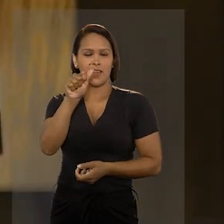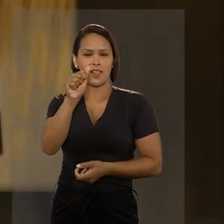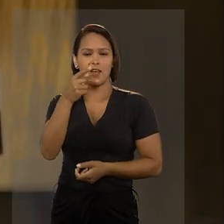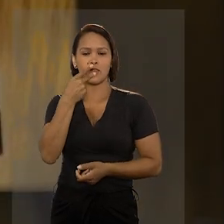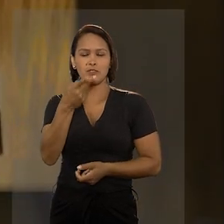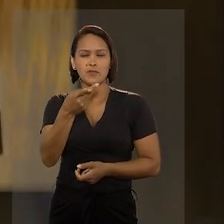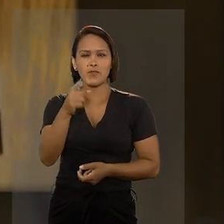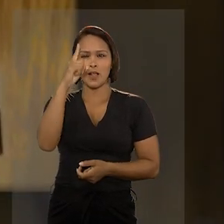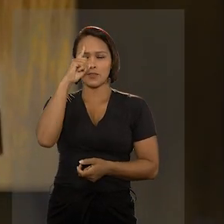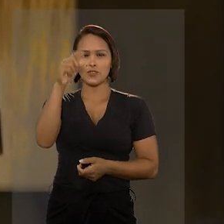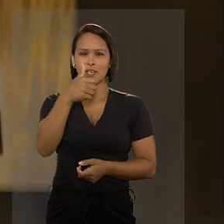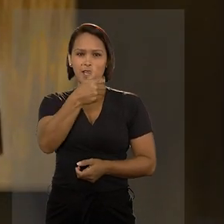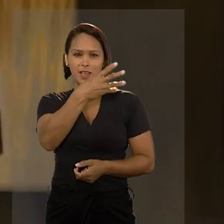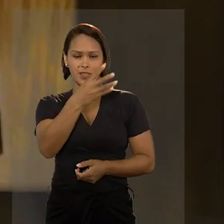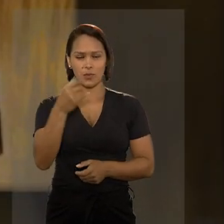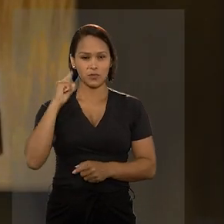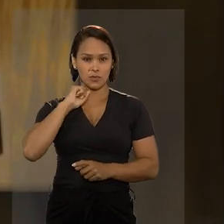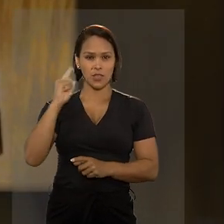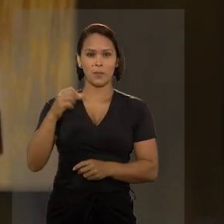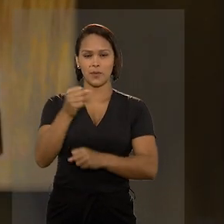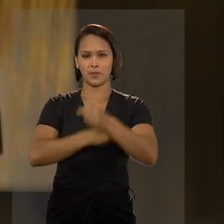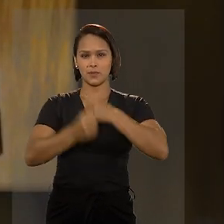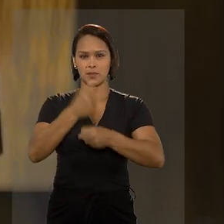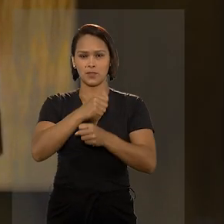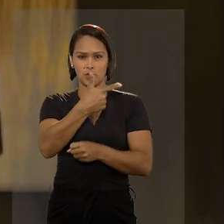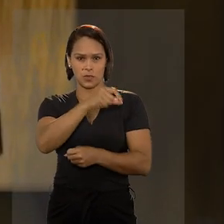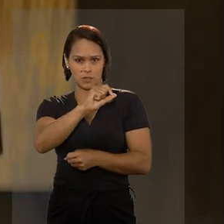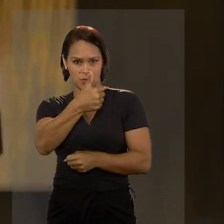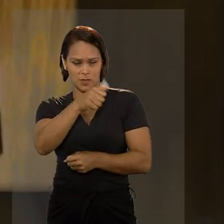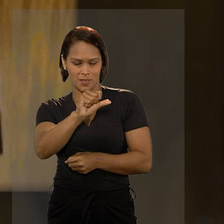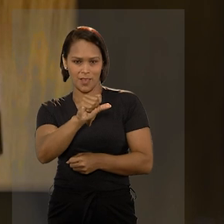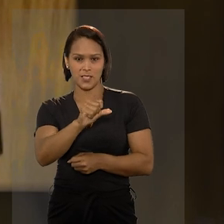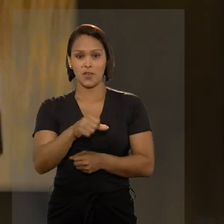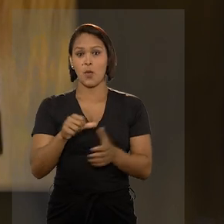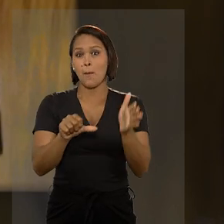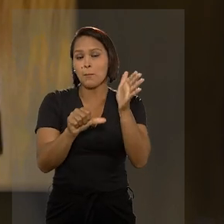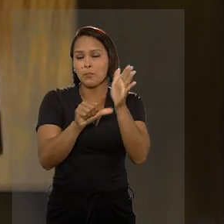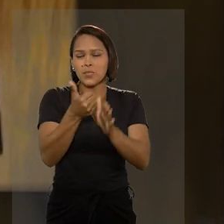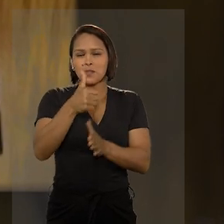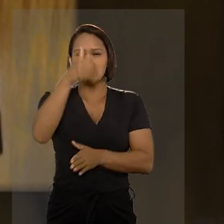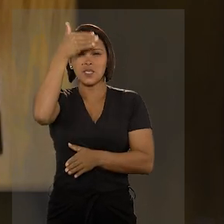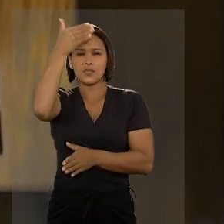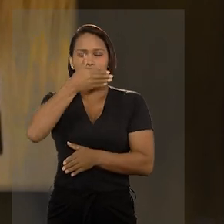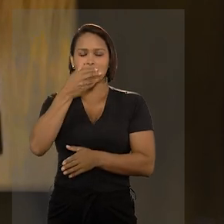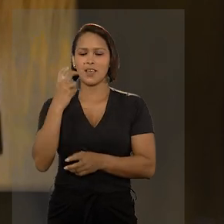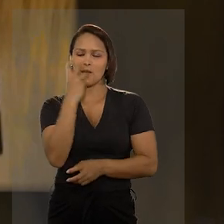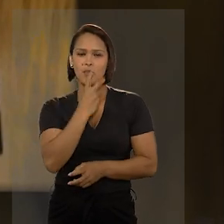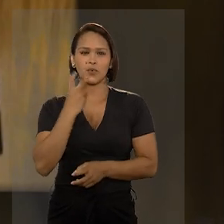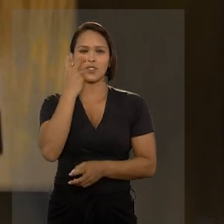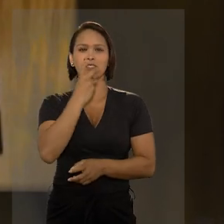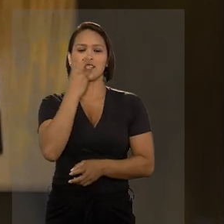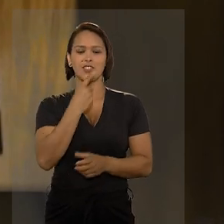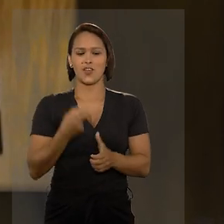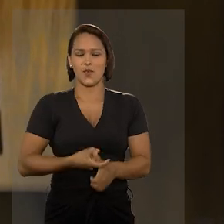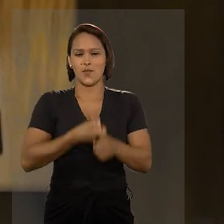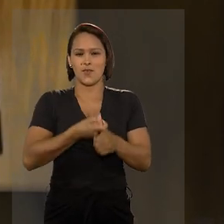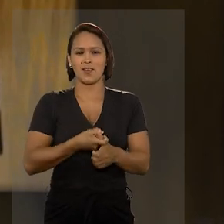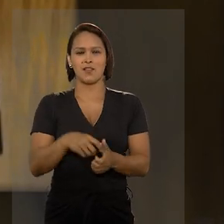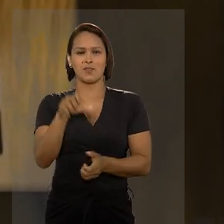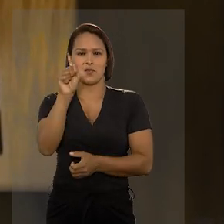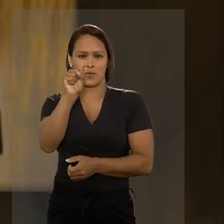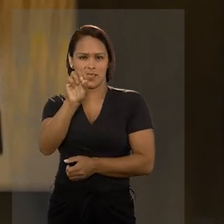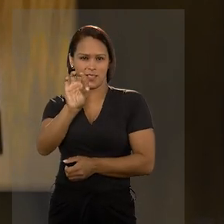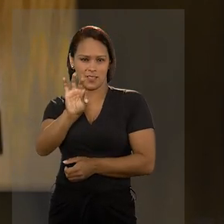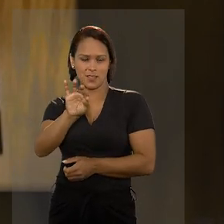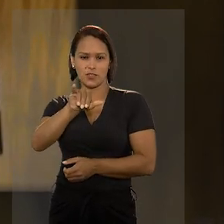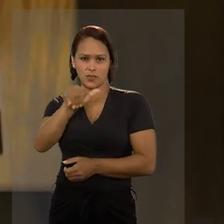Cláudio se refere ao dia 14 de abril de 2010, quando se tornou o primeiro cego a fazer uma sustentação oral no